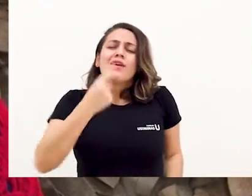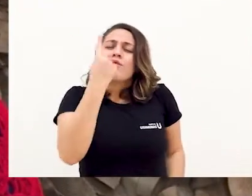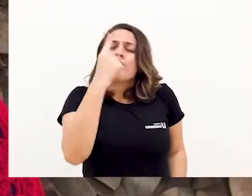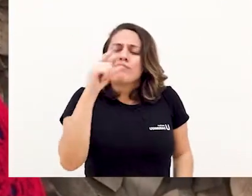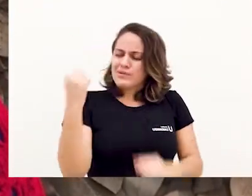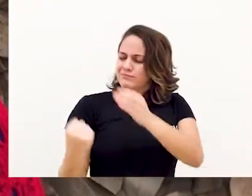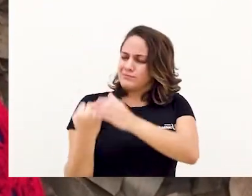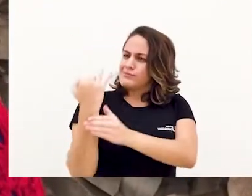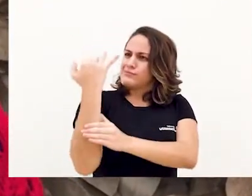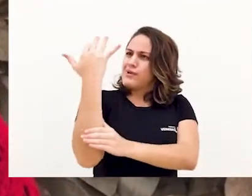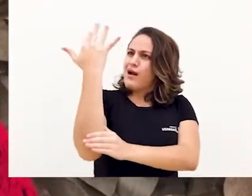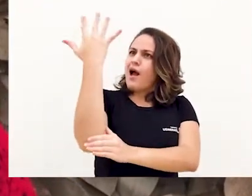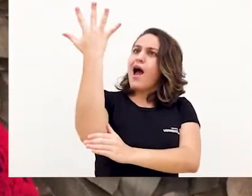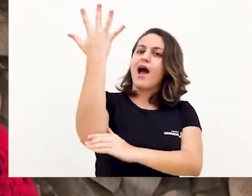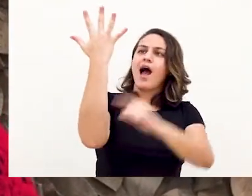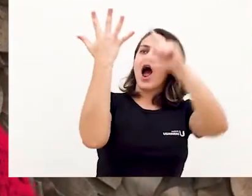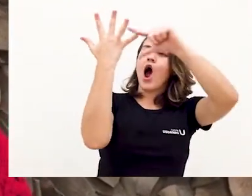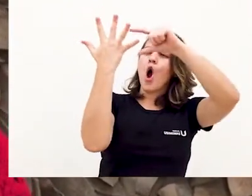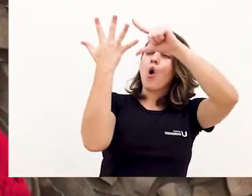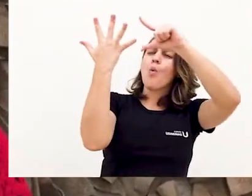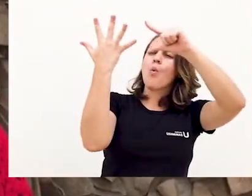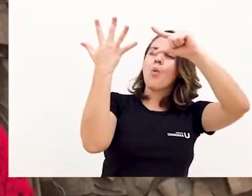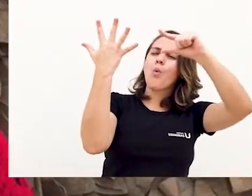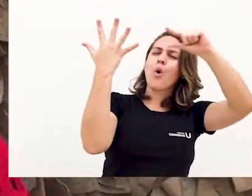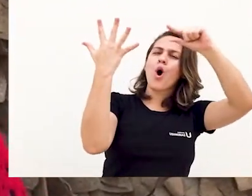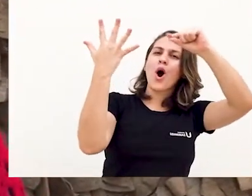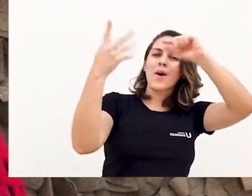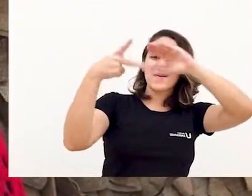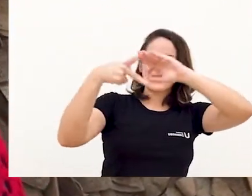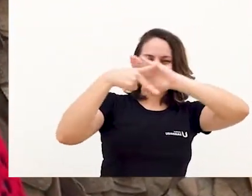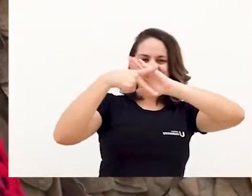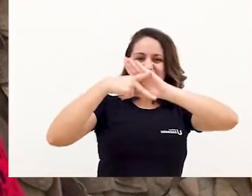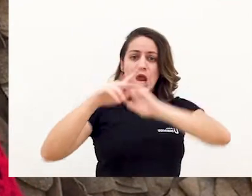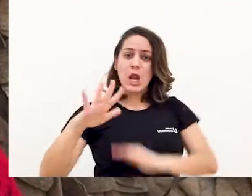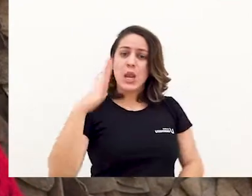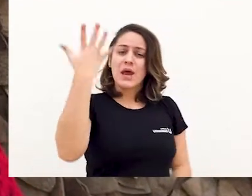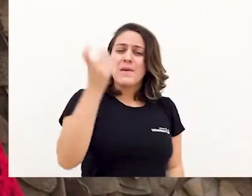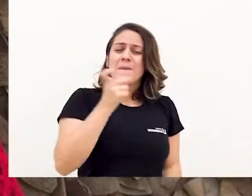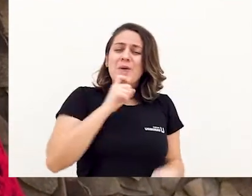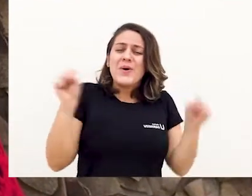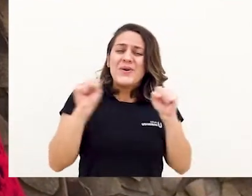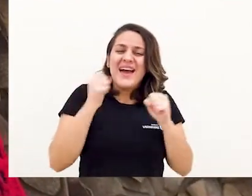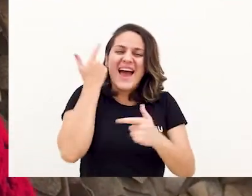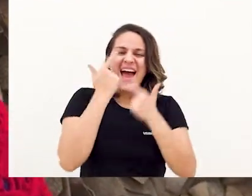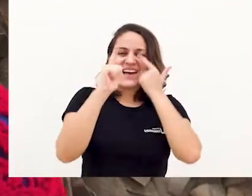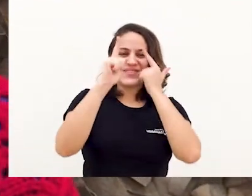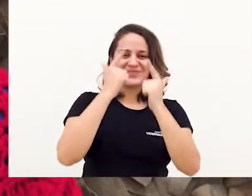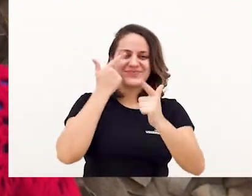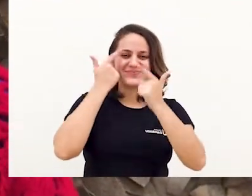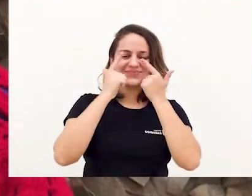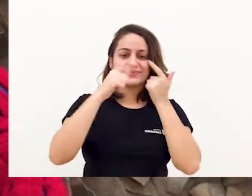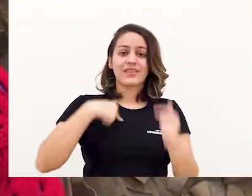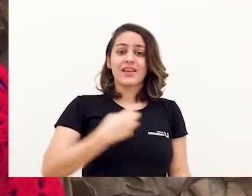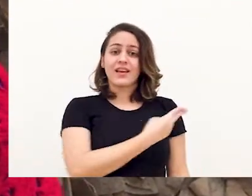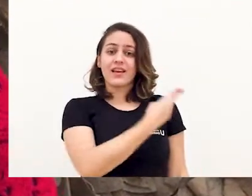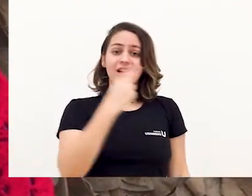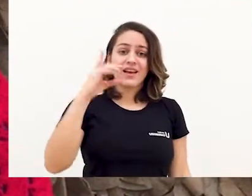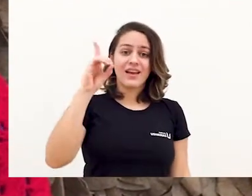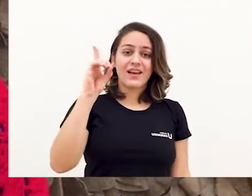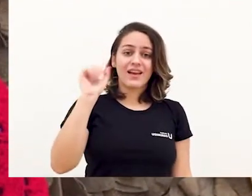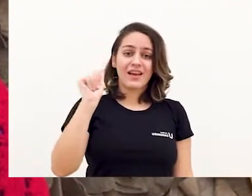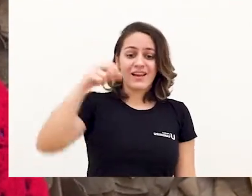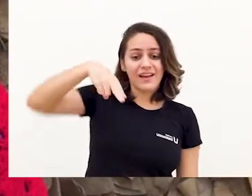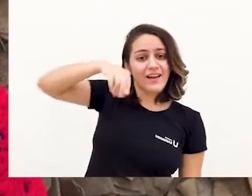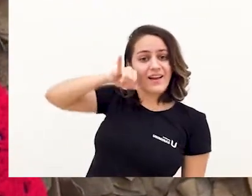bem grande e no seu primeiro inverno ela viveu grandes aventuras. Meu nome é Daniela